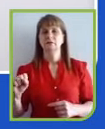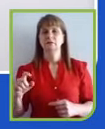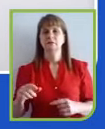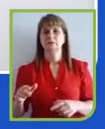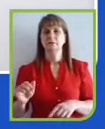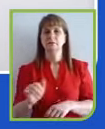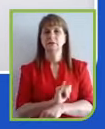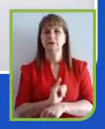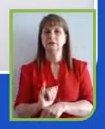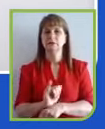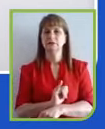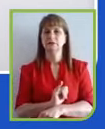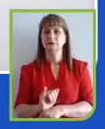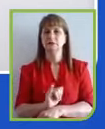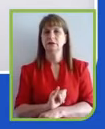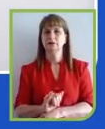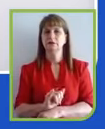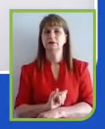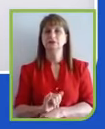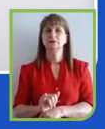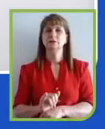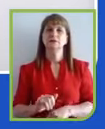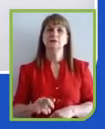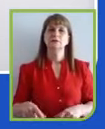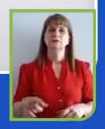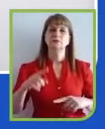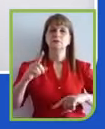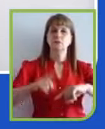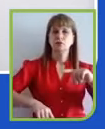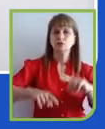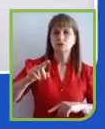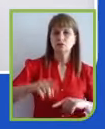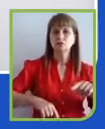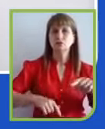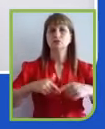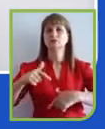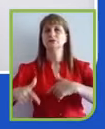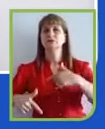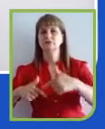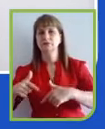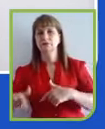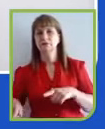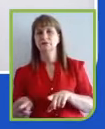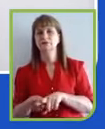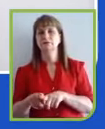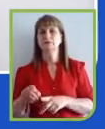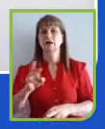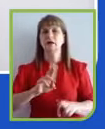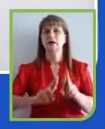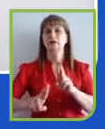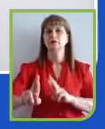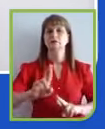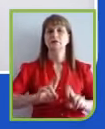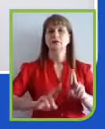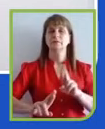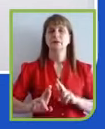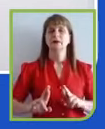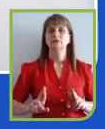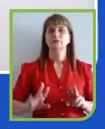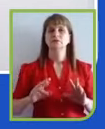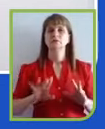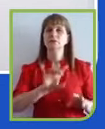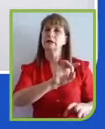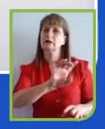pautada sempre em produtos, serviços, relacionamento com os múltiplos stakeholders que cada uma dessas empresas tem e cada vez